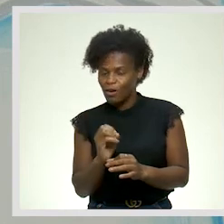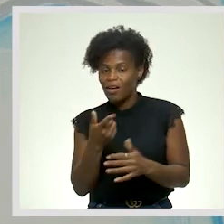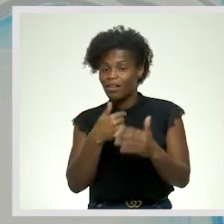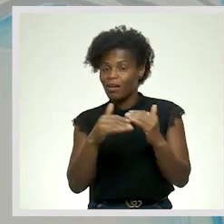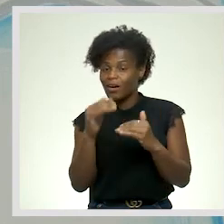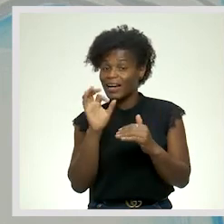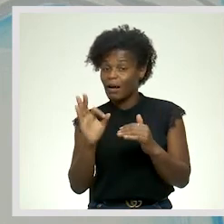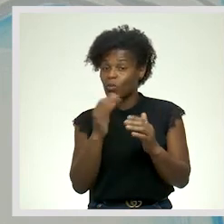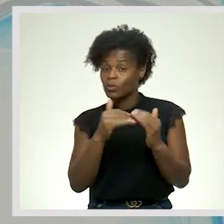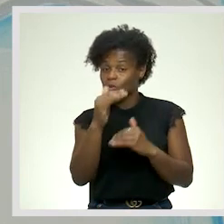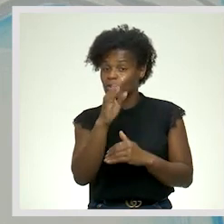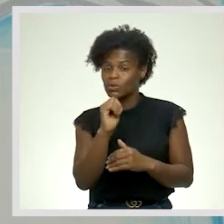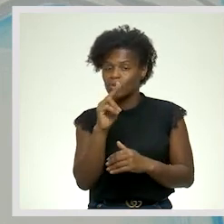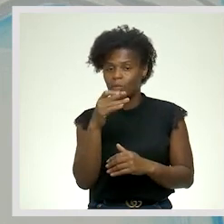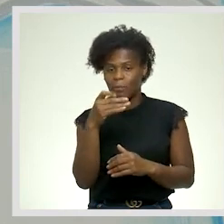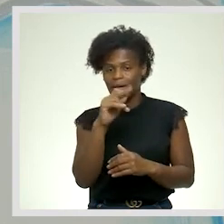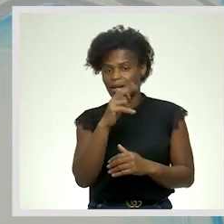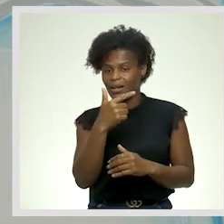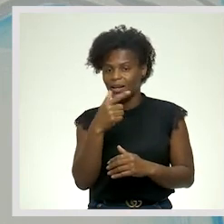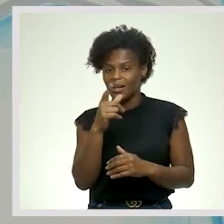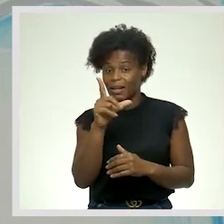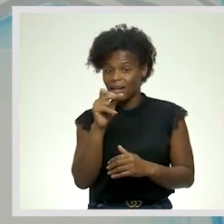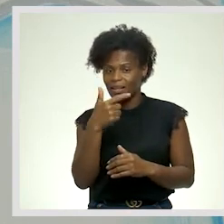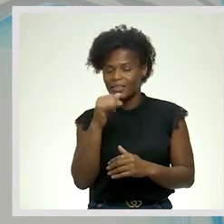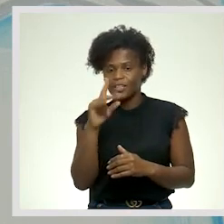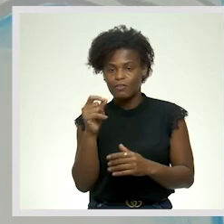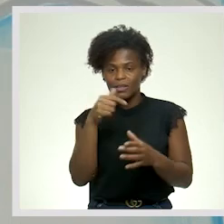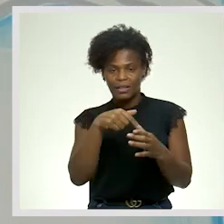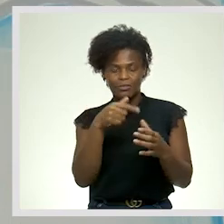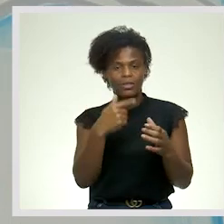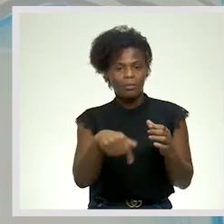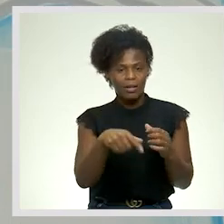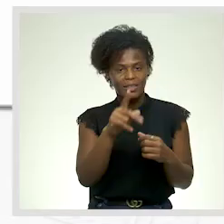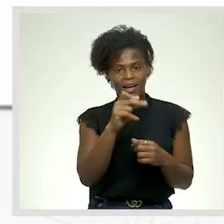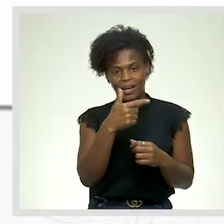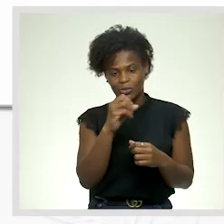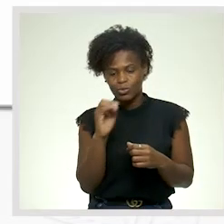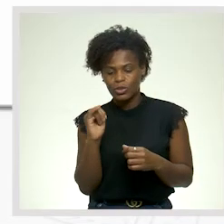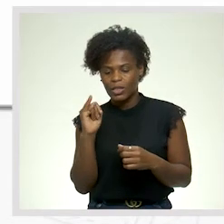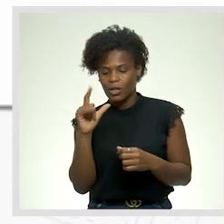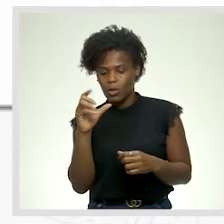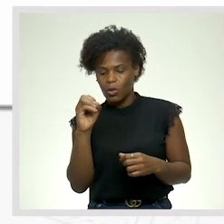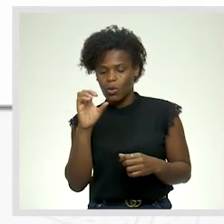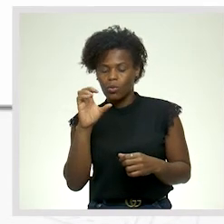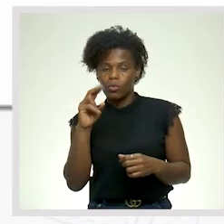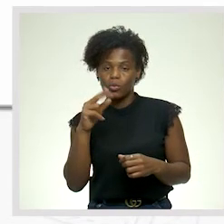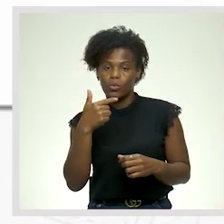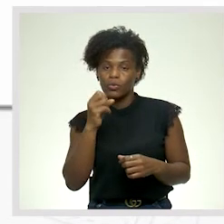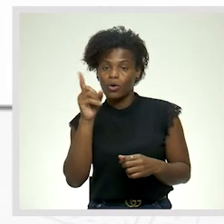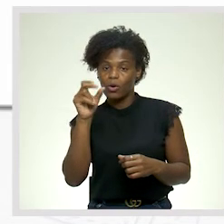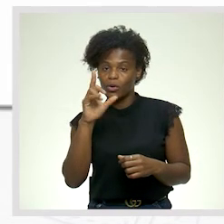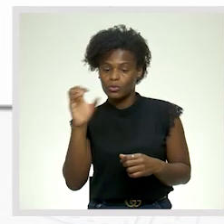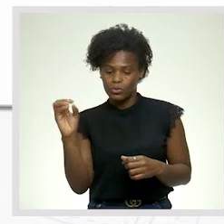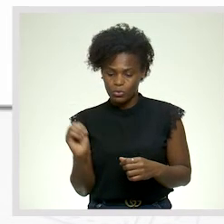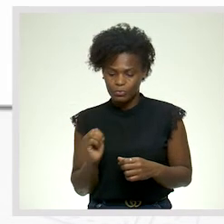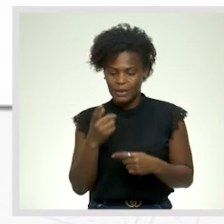De atos e locutórios Emotivos Ou expressivos Temos ainda aí Penso que é o último A falar